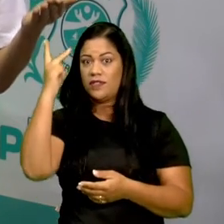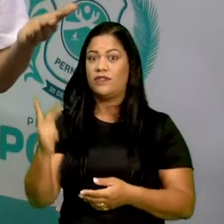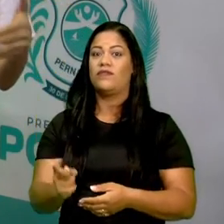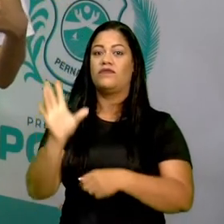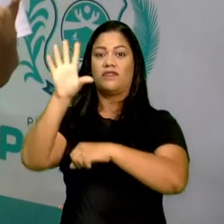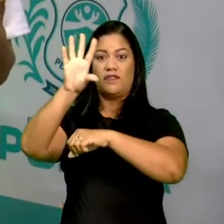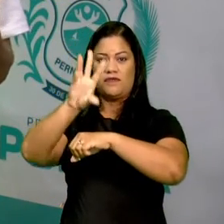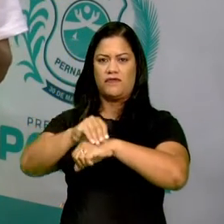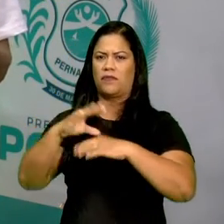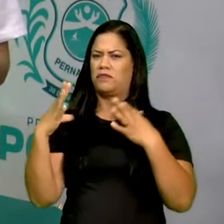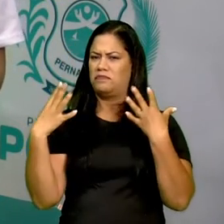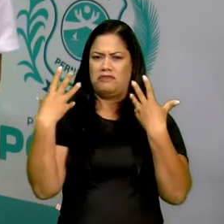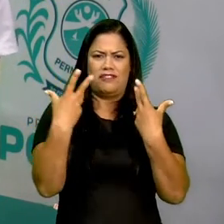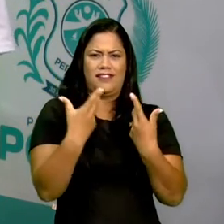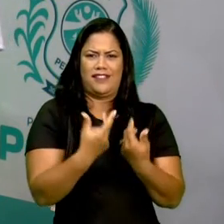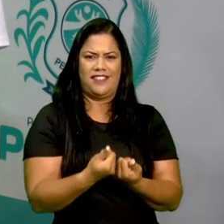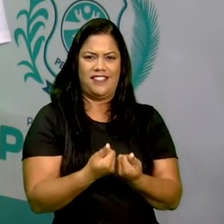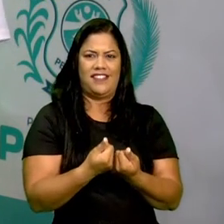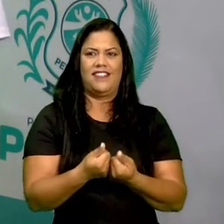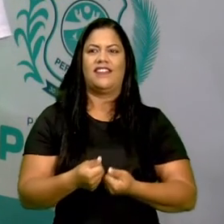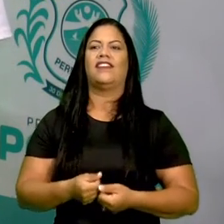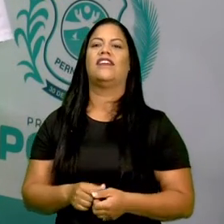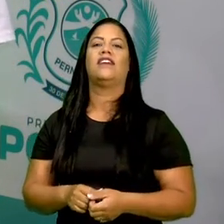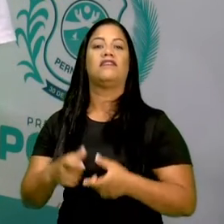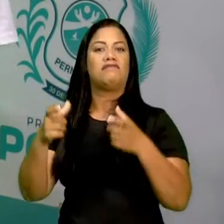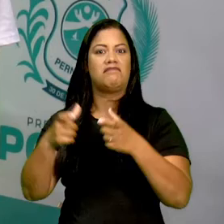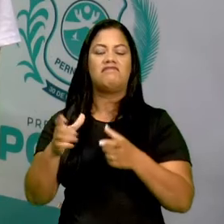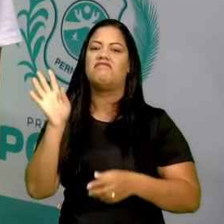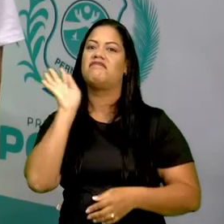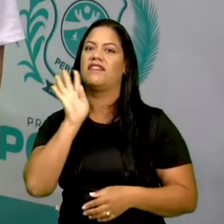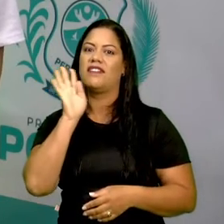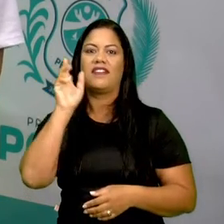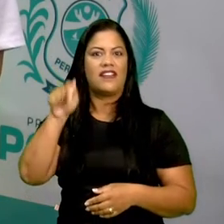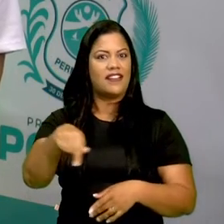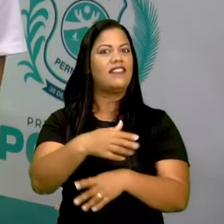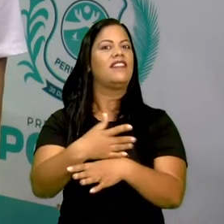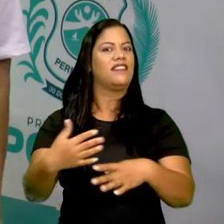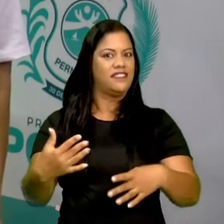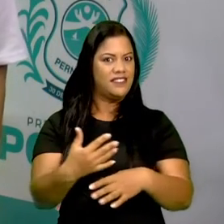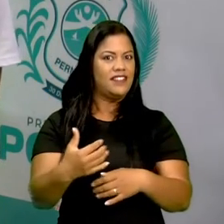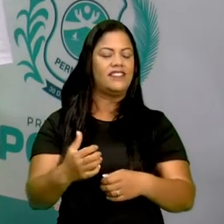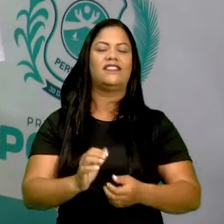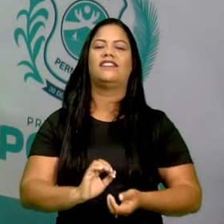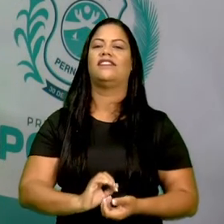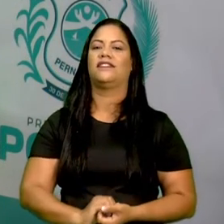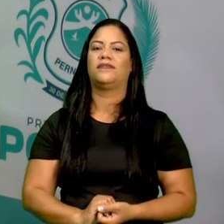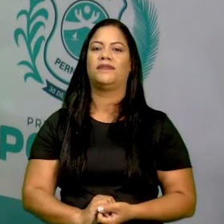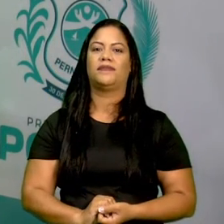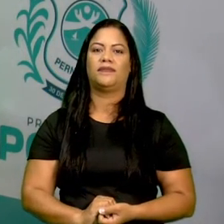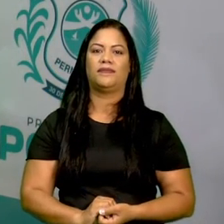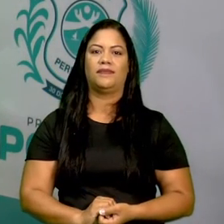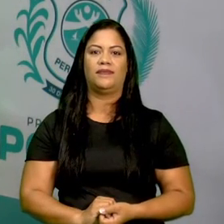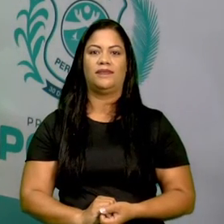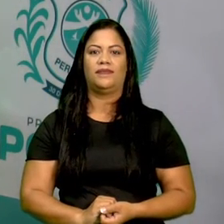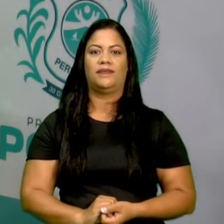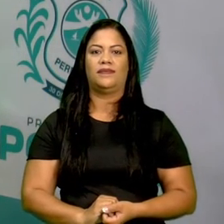tirarem aquelas fotos lindas e maravilhosas. Então, se tornou um ponto turístico também, um dos fatos, não isso? Então,